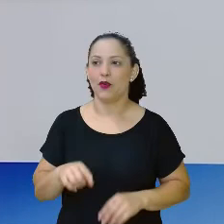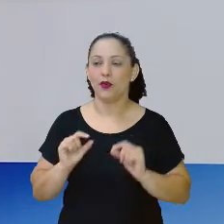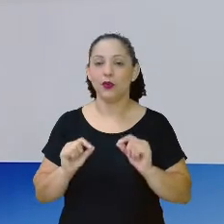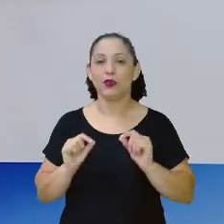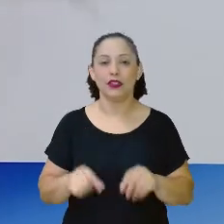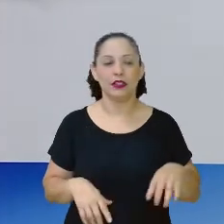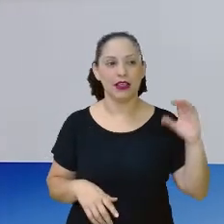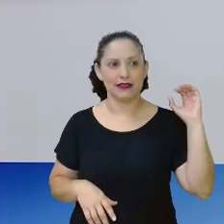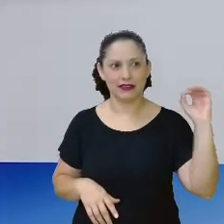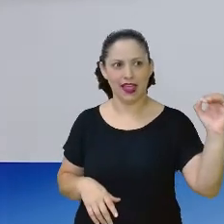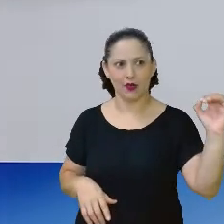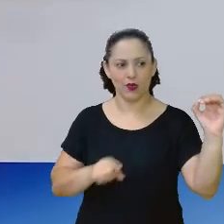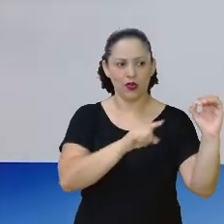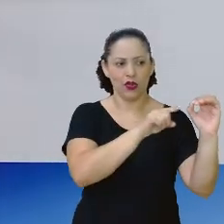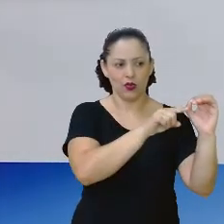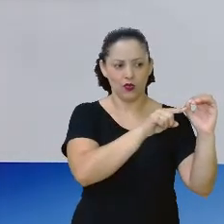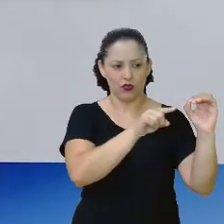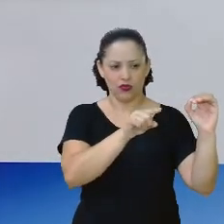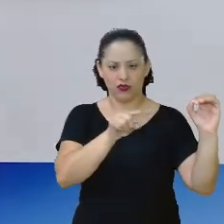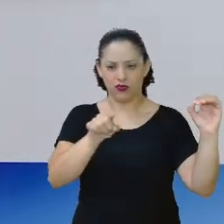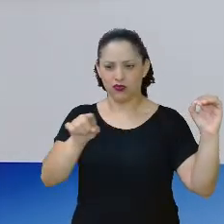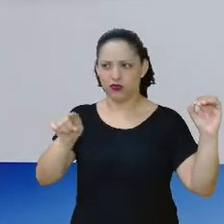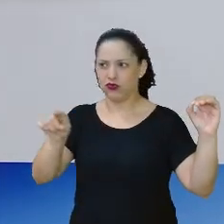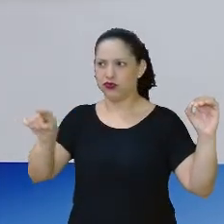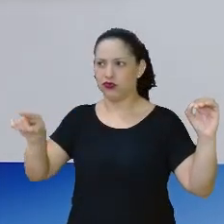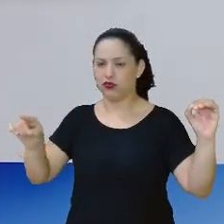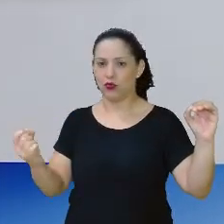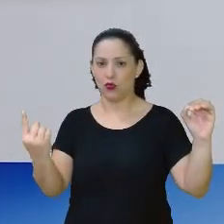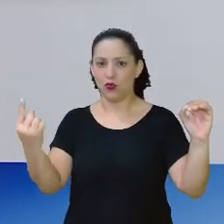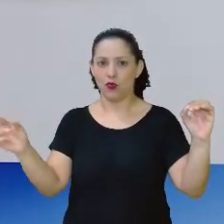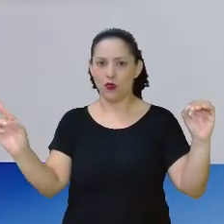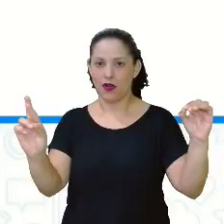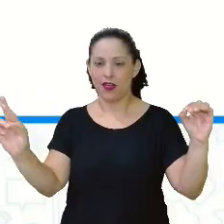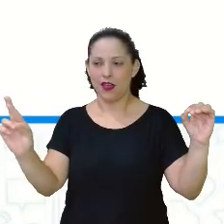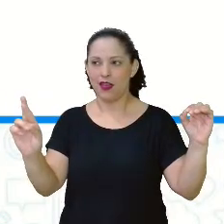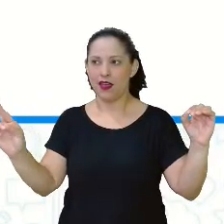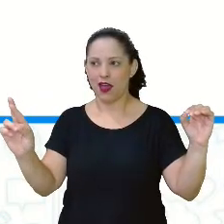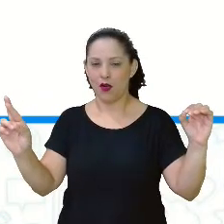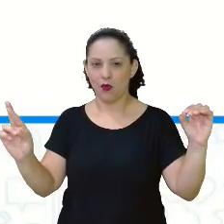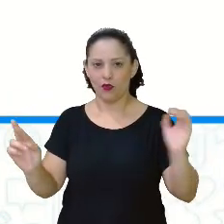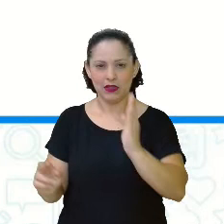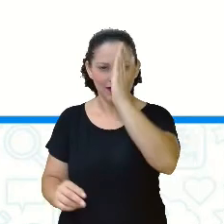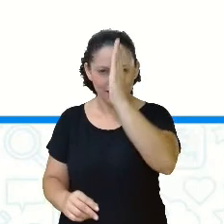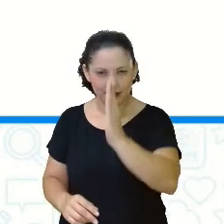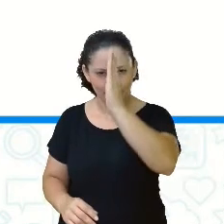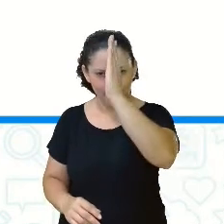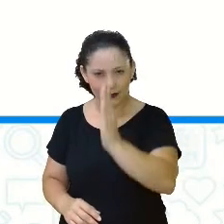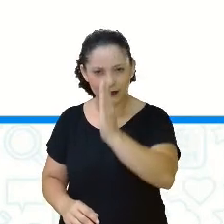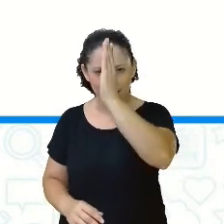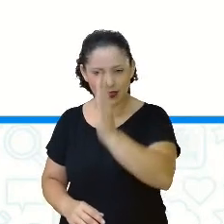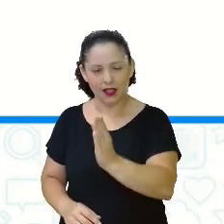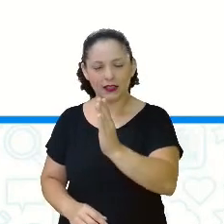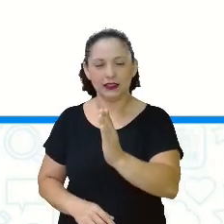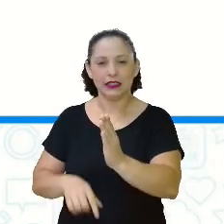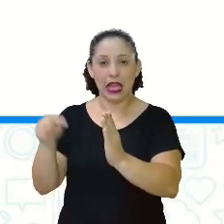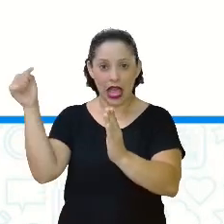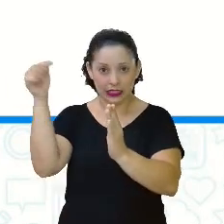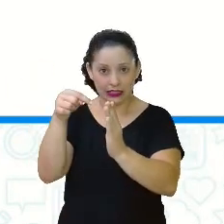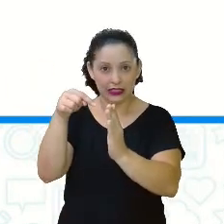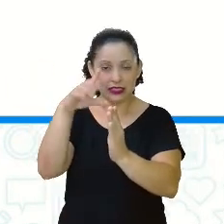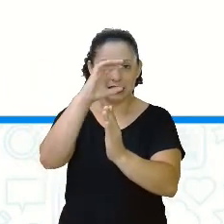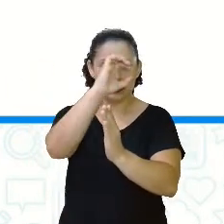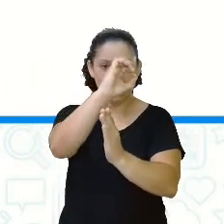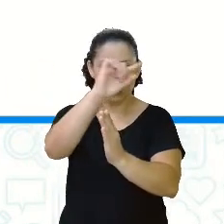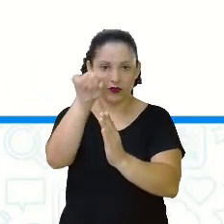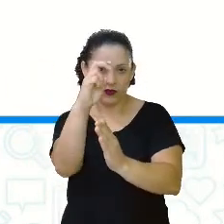no final da régua está representando um real. E os 50 centavos está aqui no meio. Olha a setinha vermelha mostrando. Eu